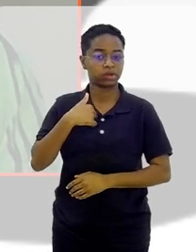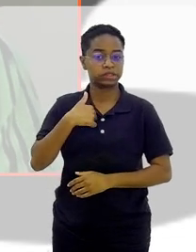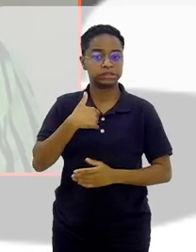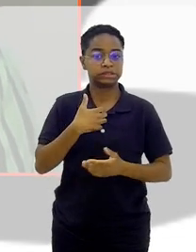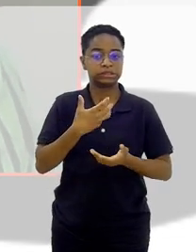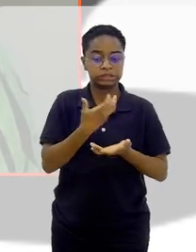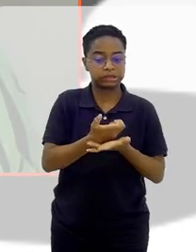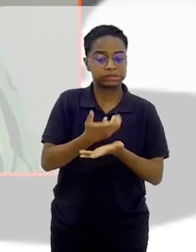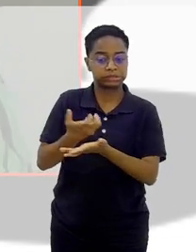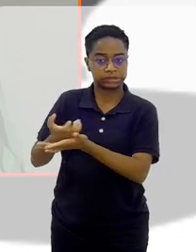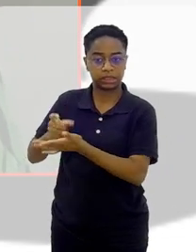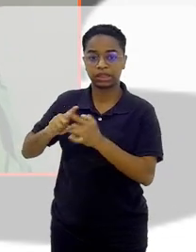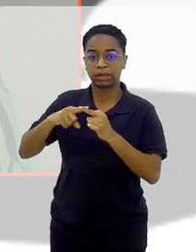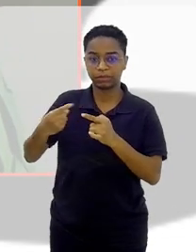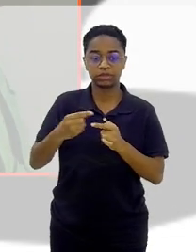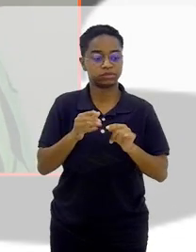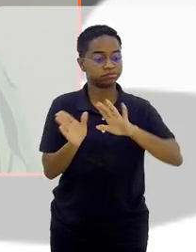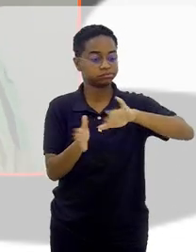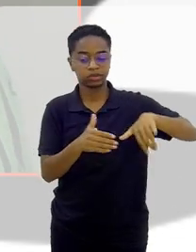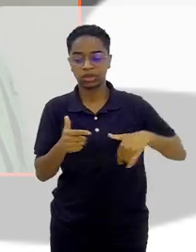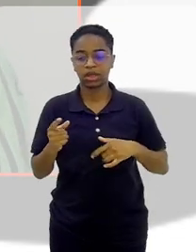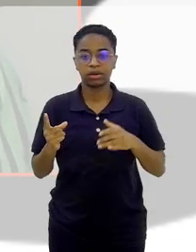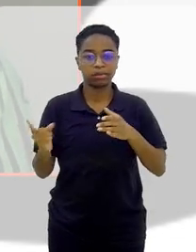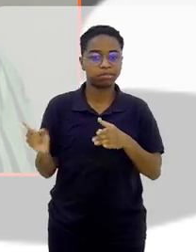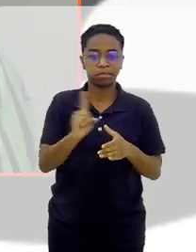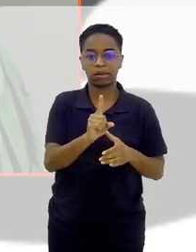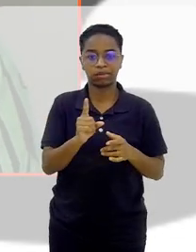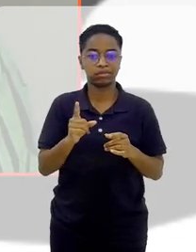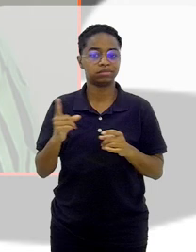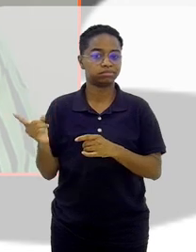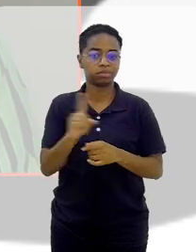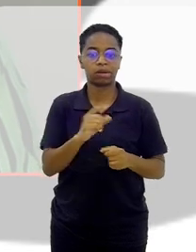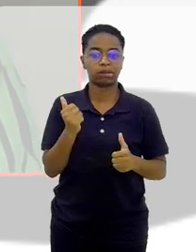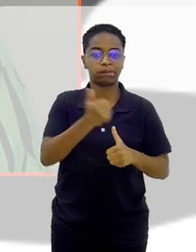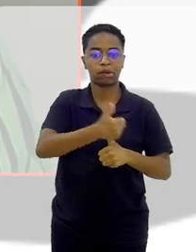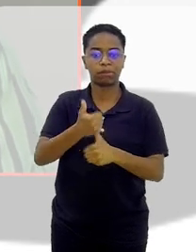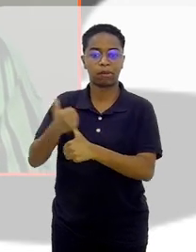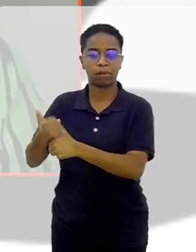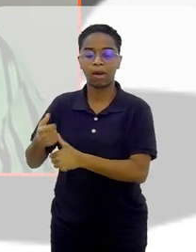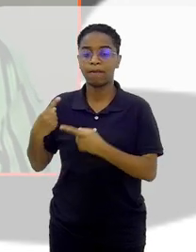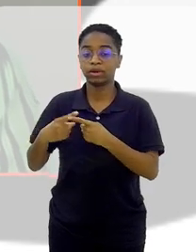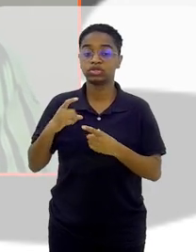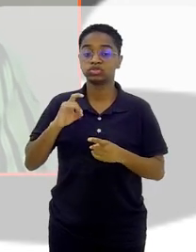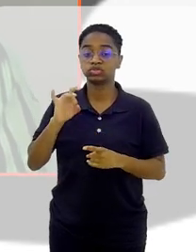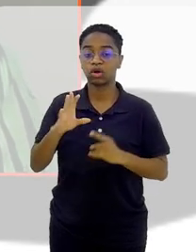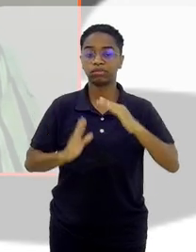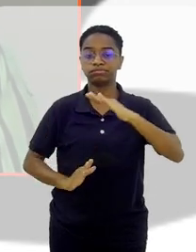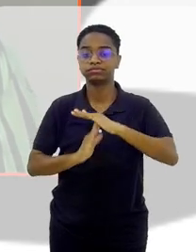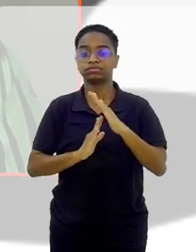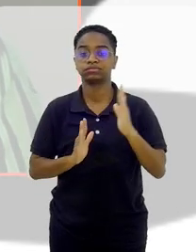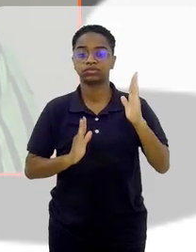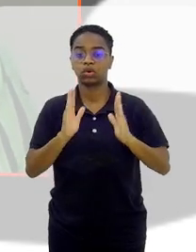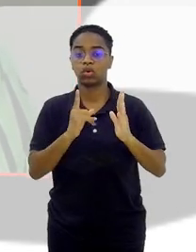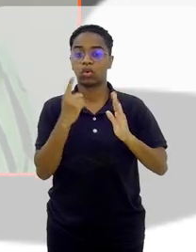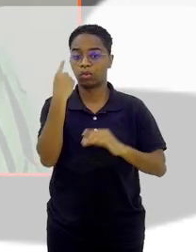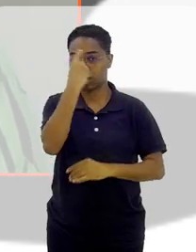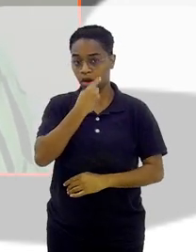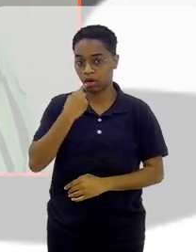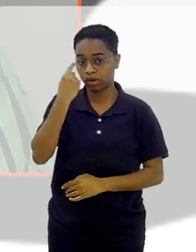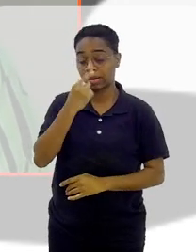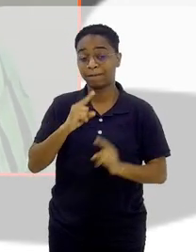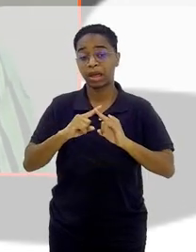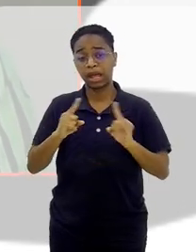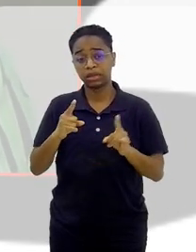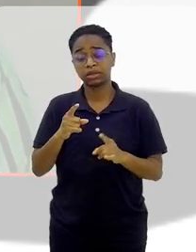gravando e já passava pro outro, que só tinha uma hora. E foi tão emocionante que uma dessas pessoas